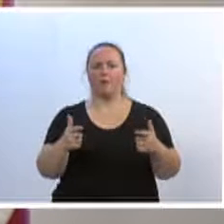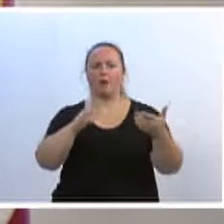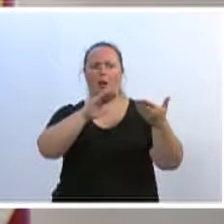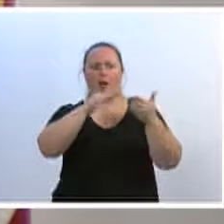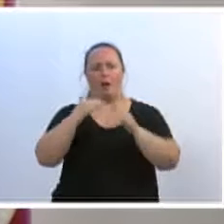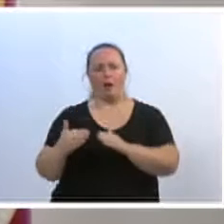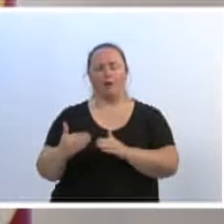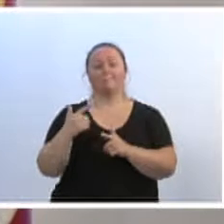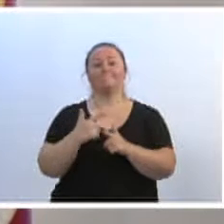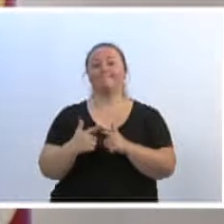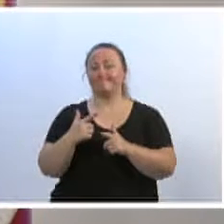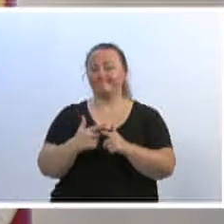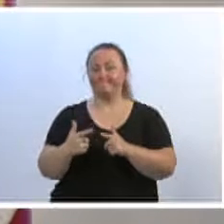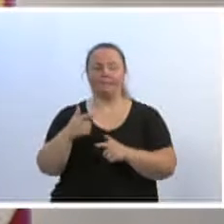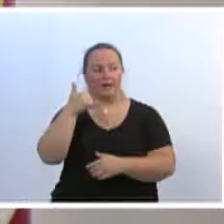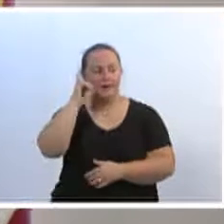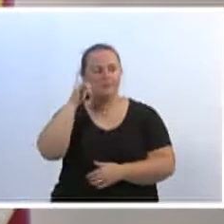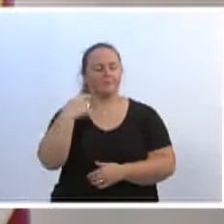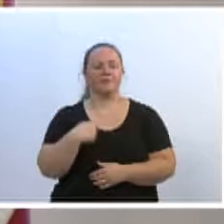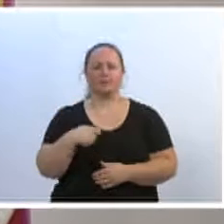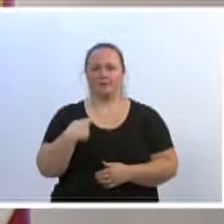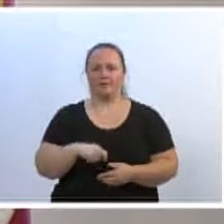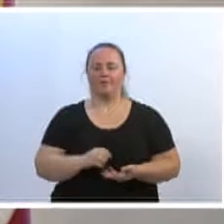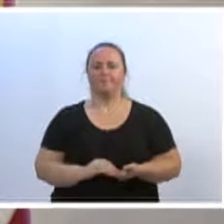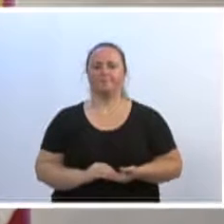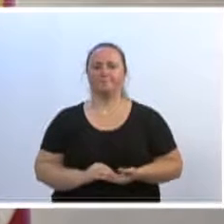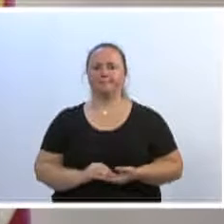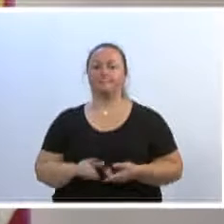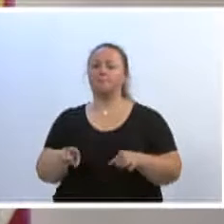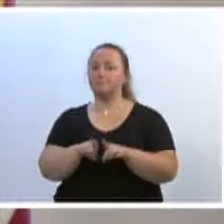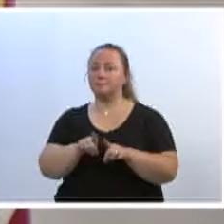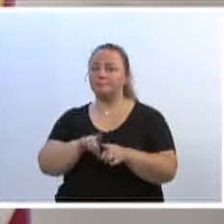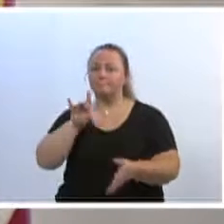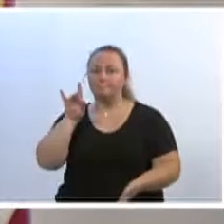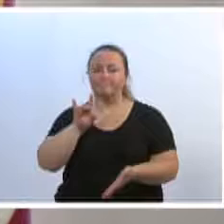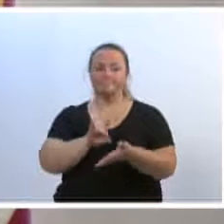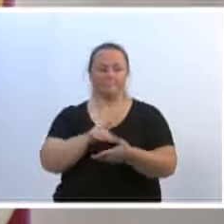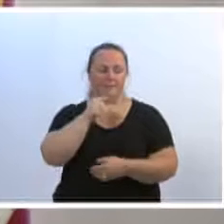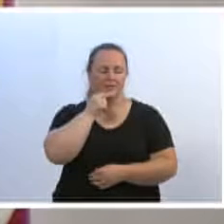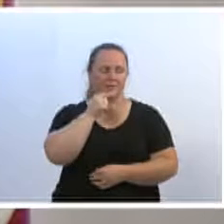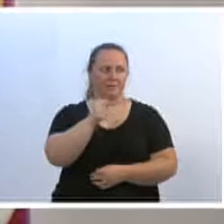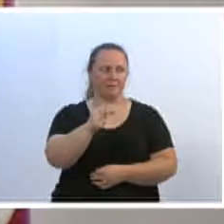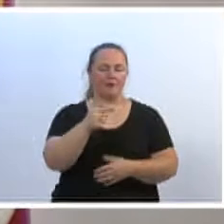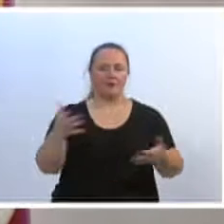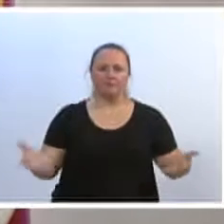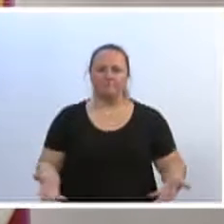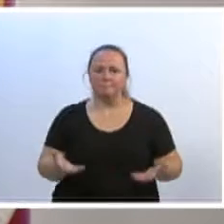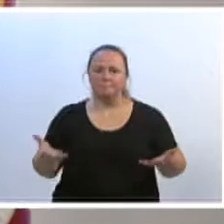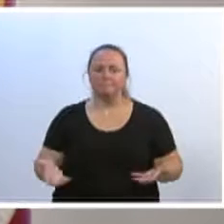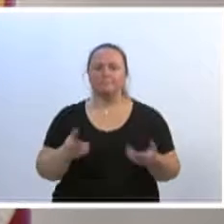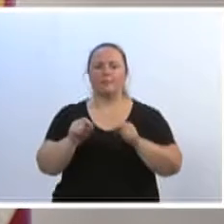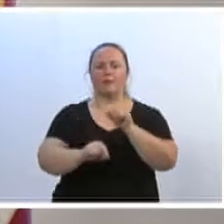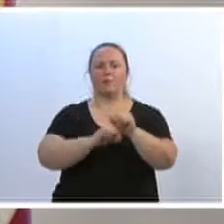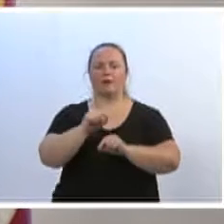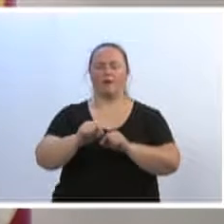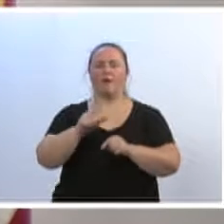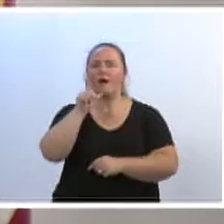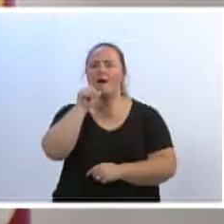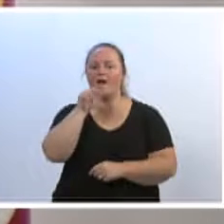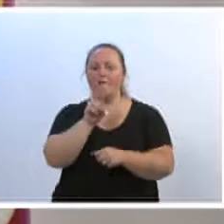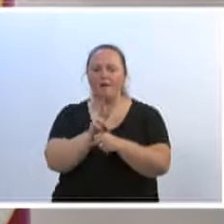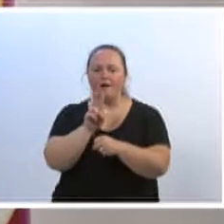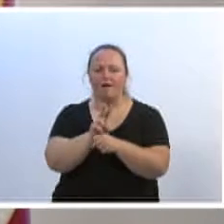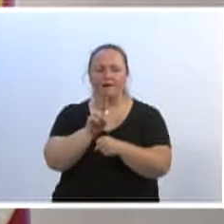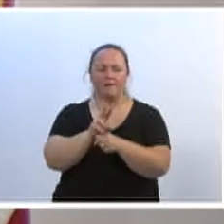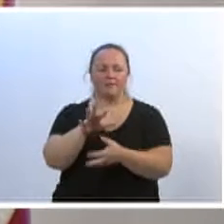que lutar contra isso. Também nós instituímos a semana de incentivo ao uso sustentável da água no município